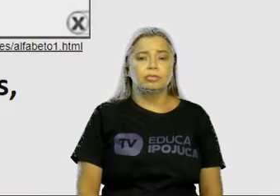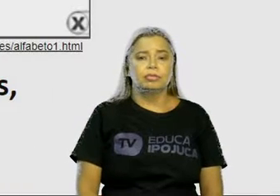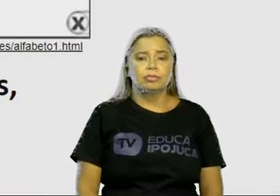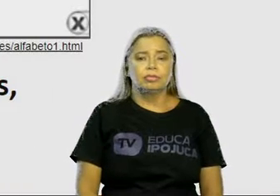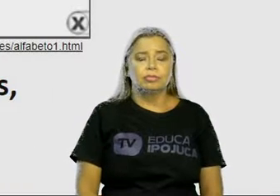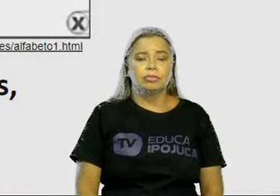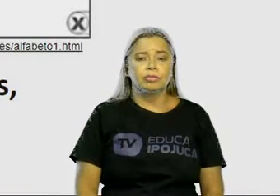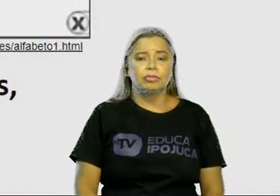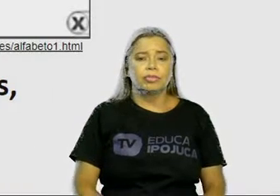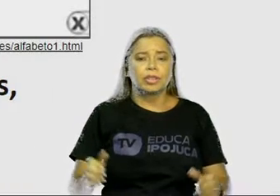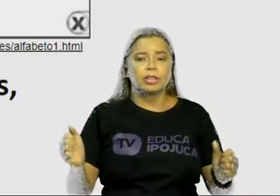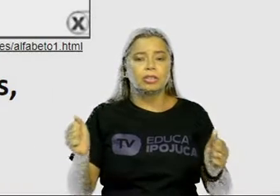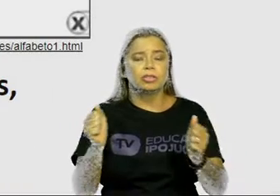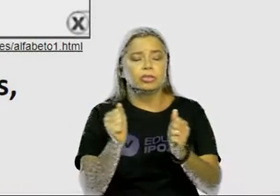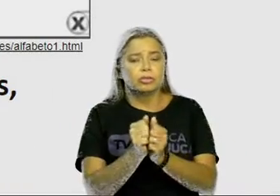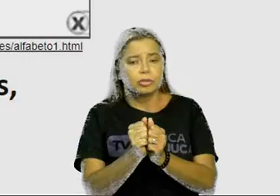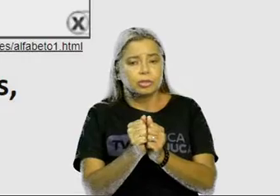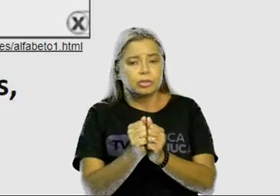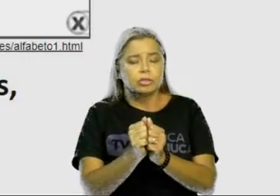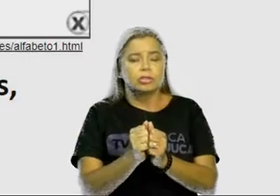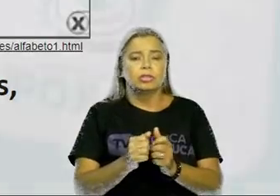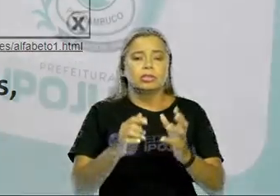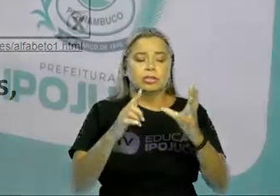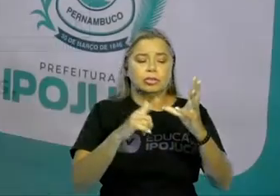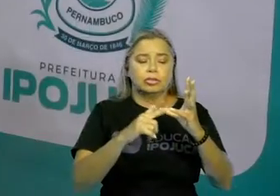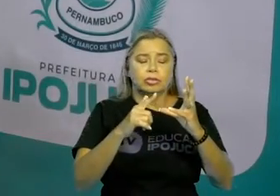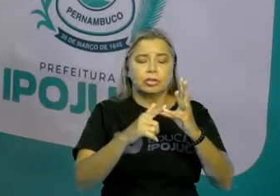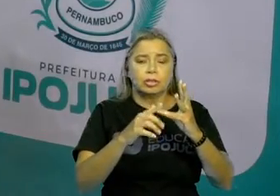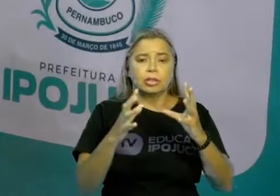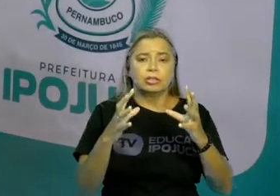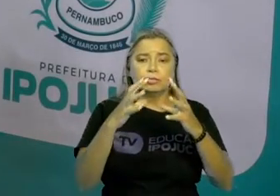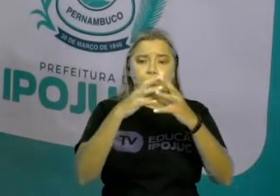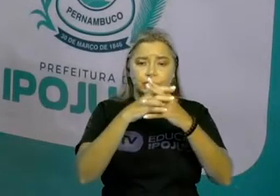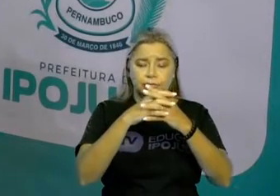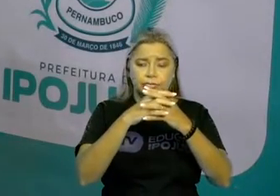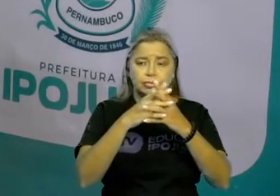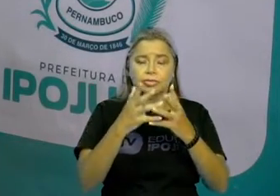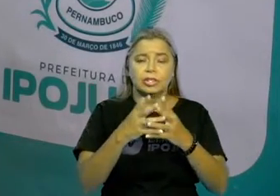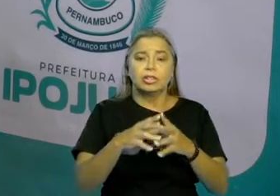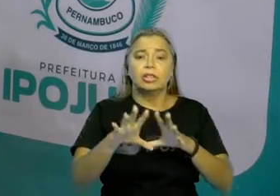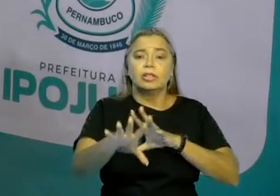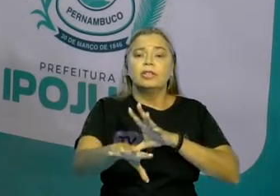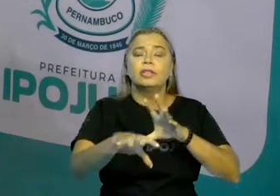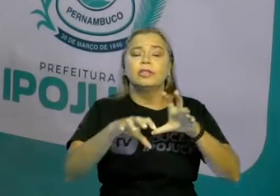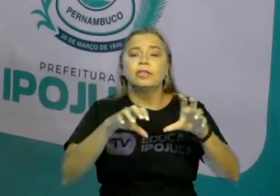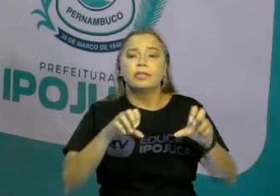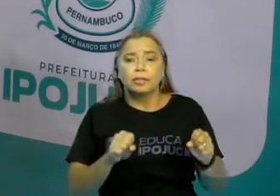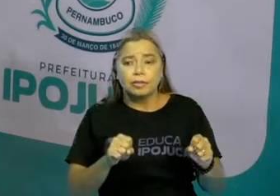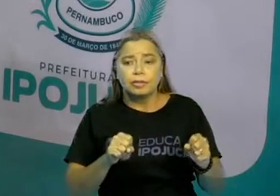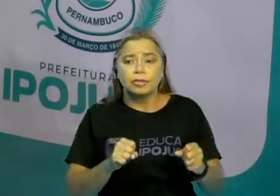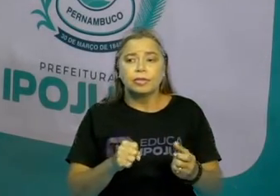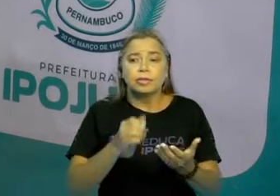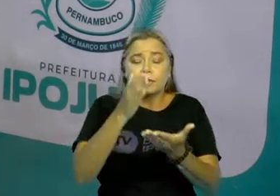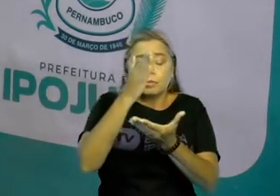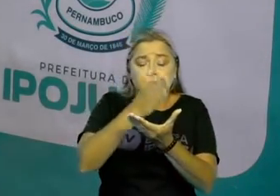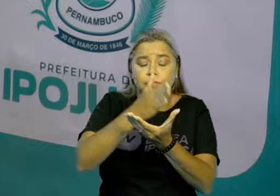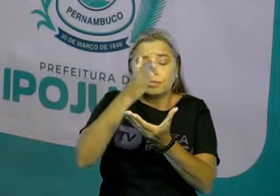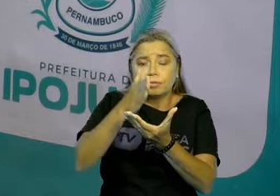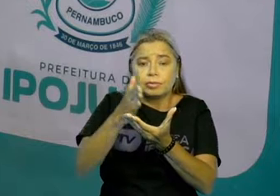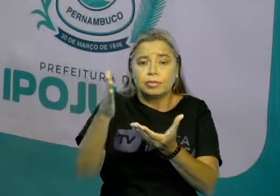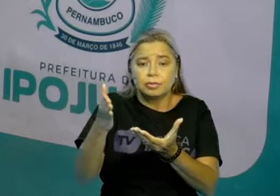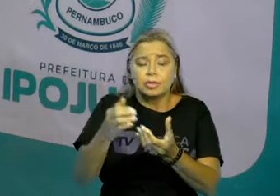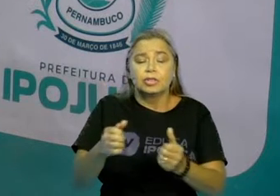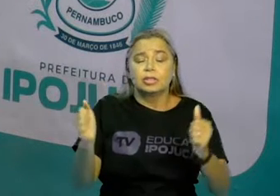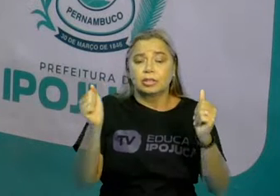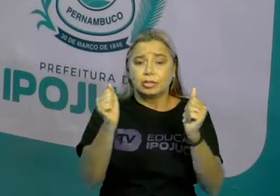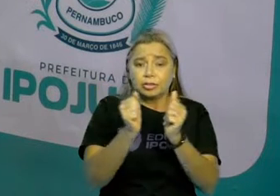a junção das consoantes e vogais formam as sílabas, que juntas vão formar as palavras.